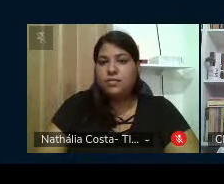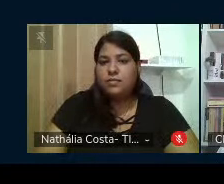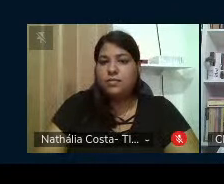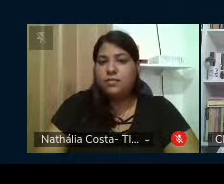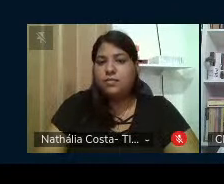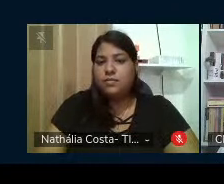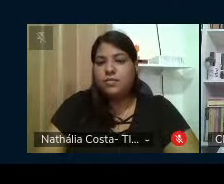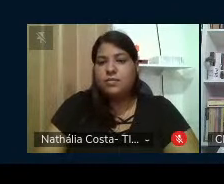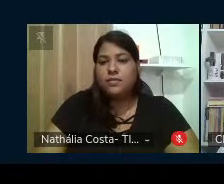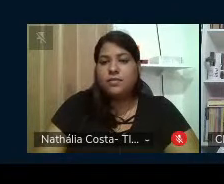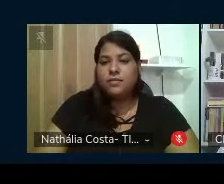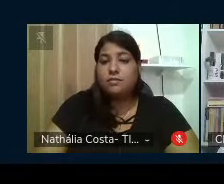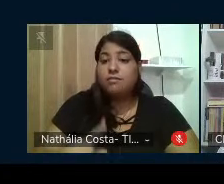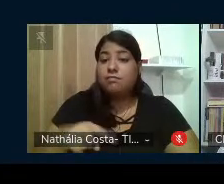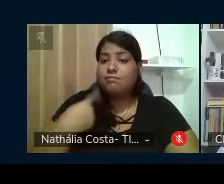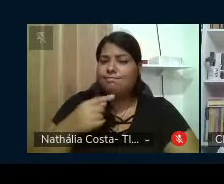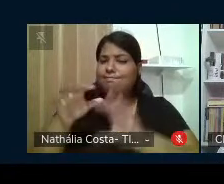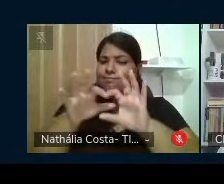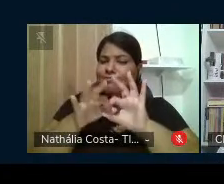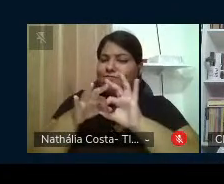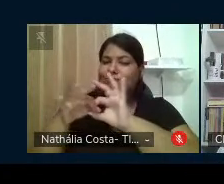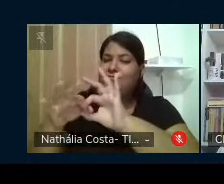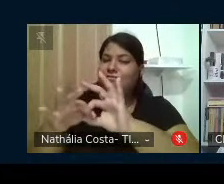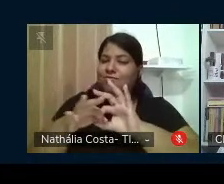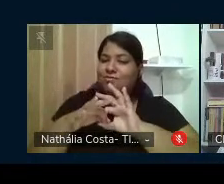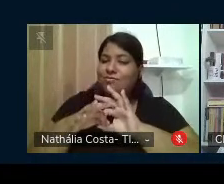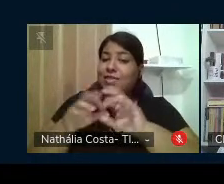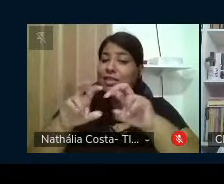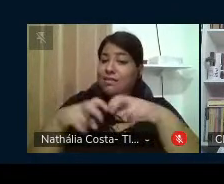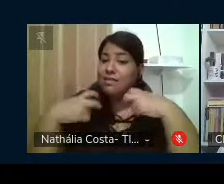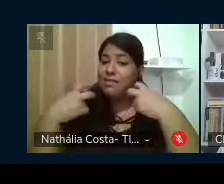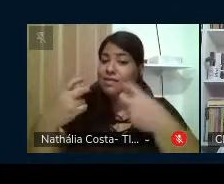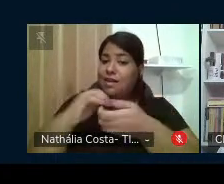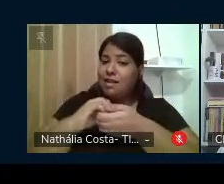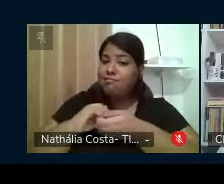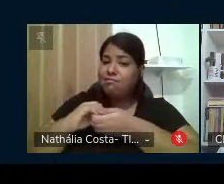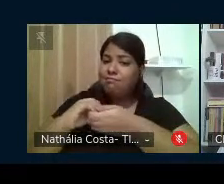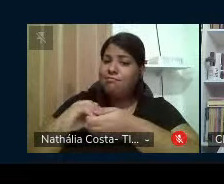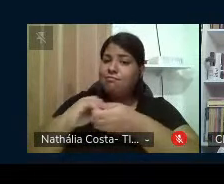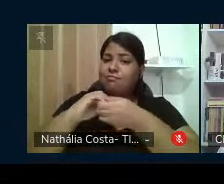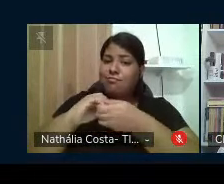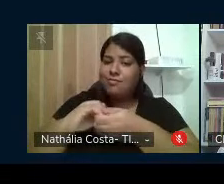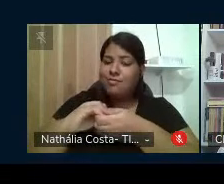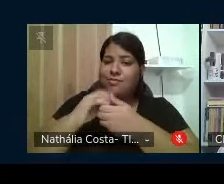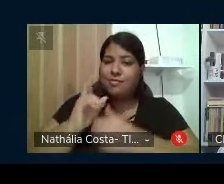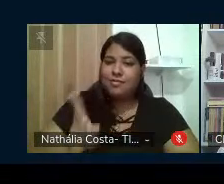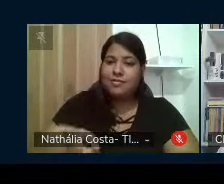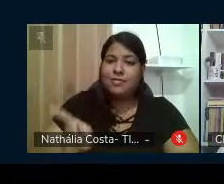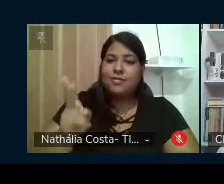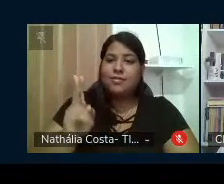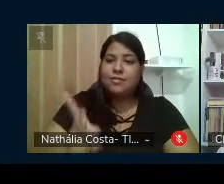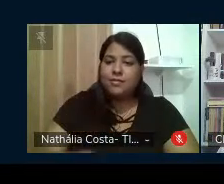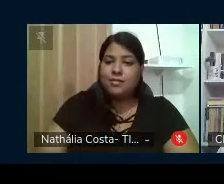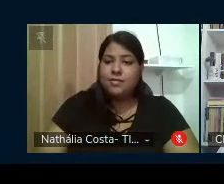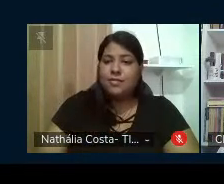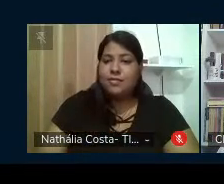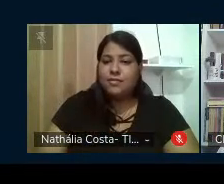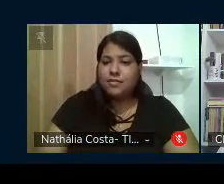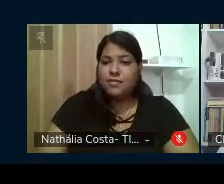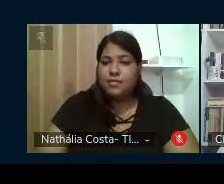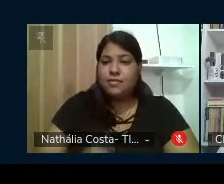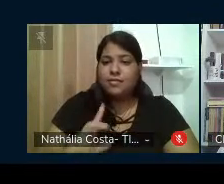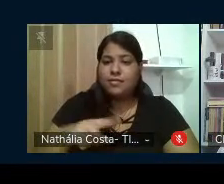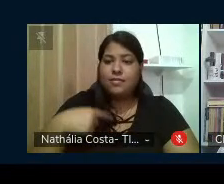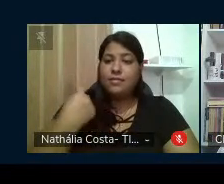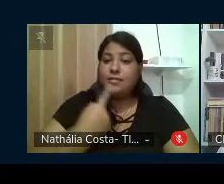Outra onda desvai, vem De mãos dadas vão e voltam Ninguém solta a mão, ninguém